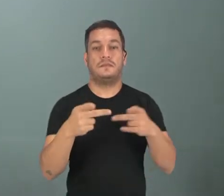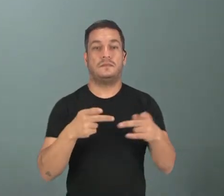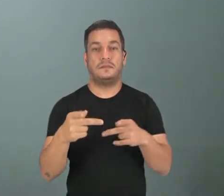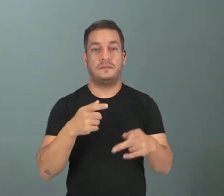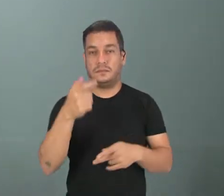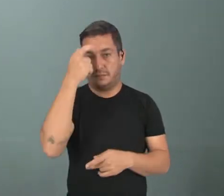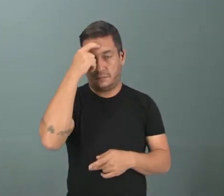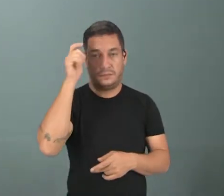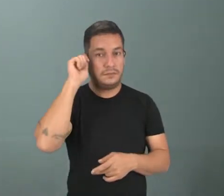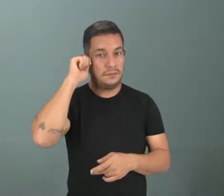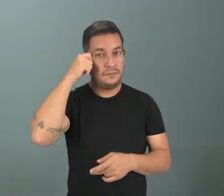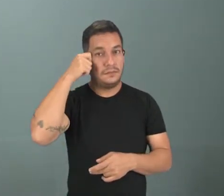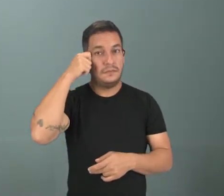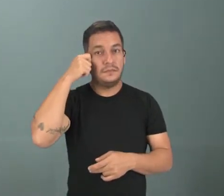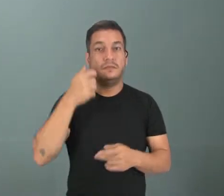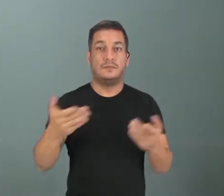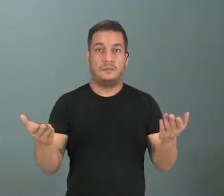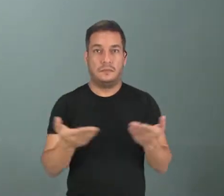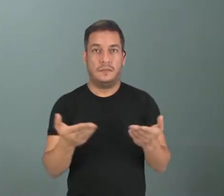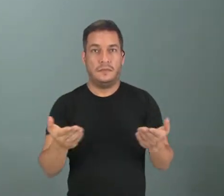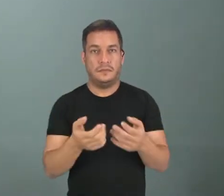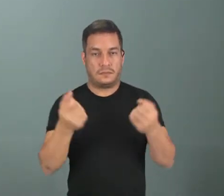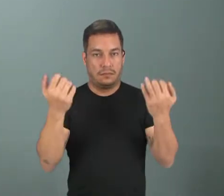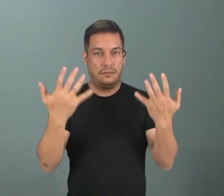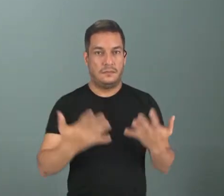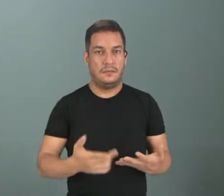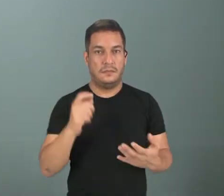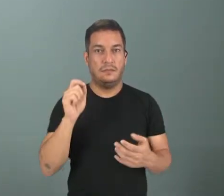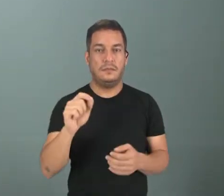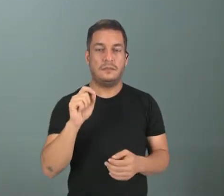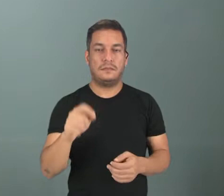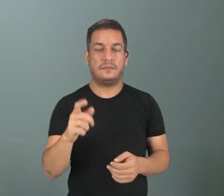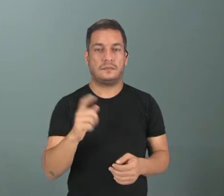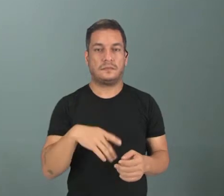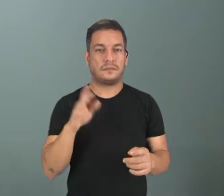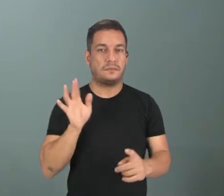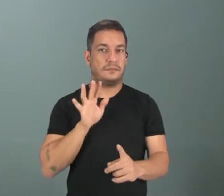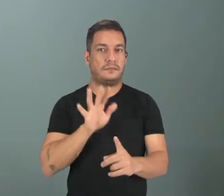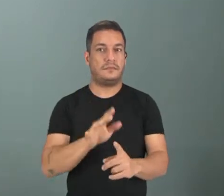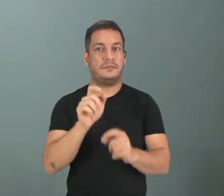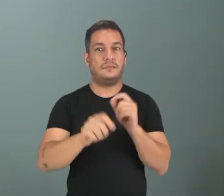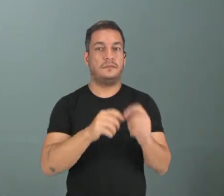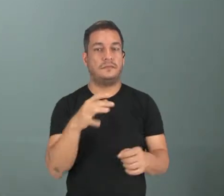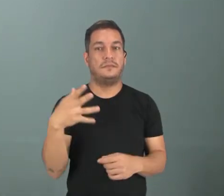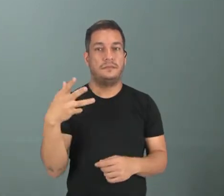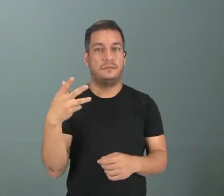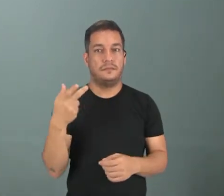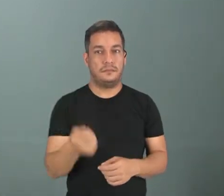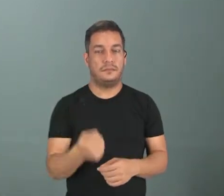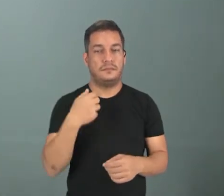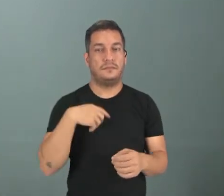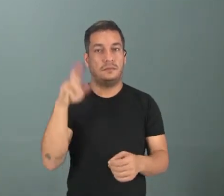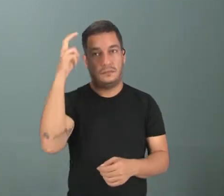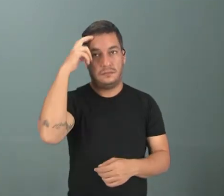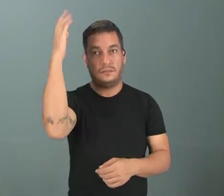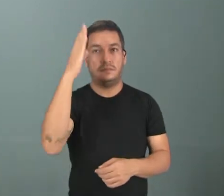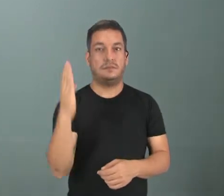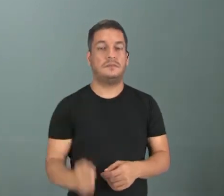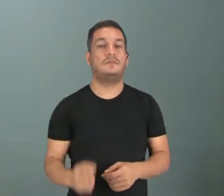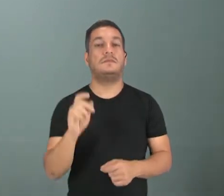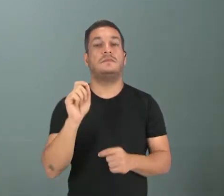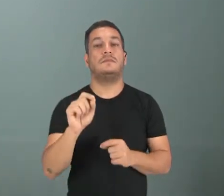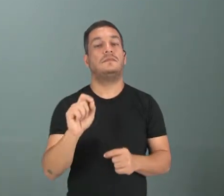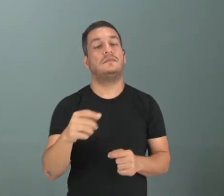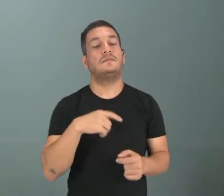Consciência Negra. Hoje nós vamos falar sobre a influência africana na cultura brasileira, o que